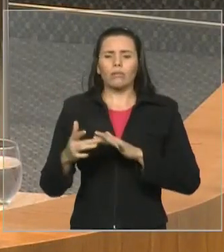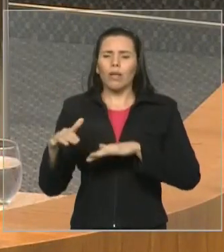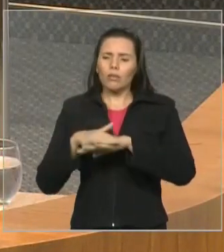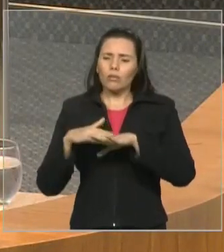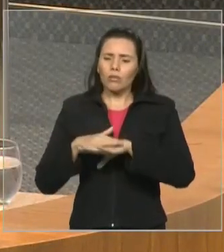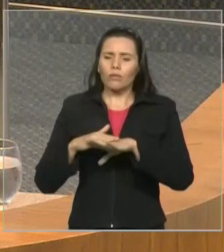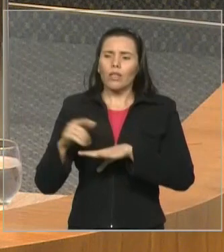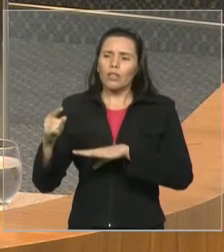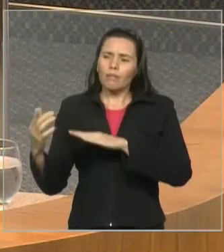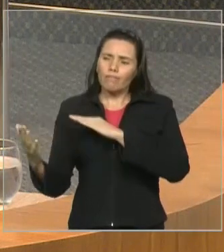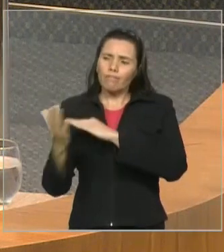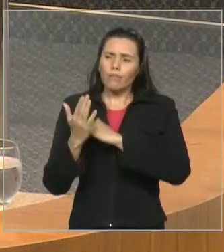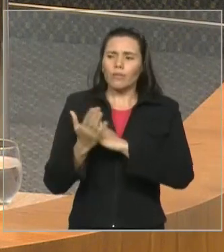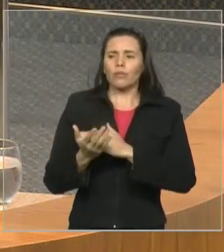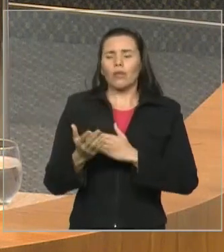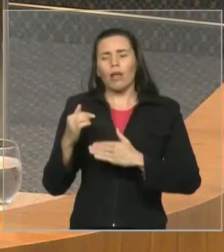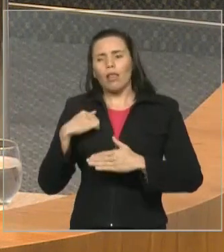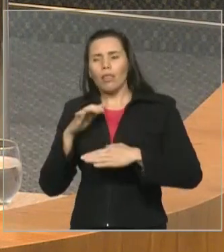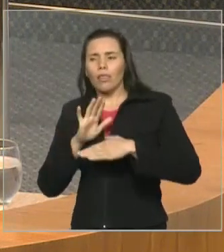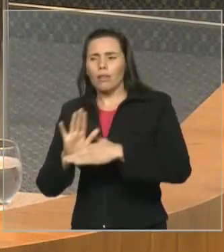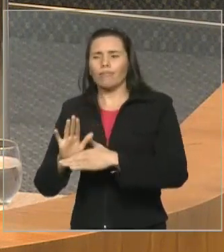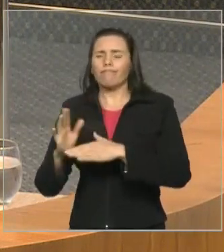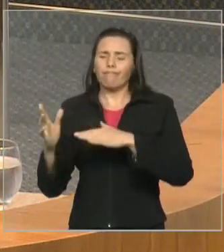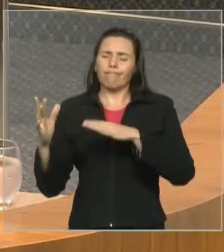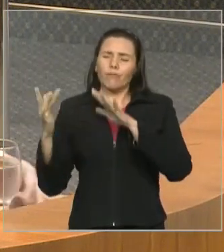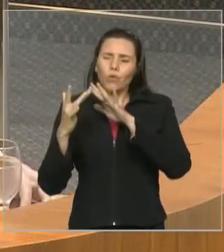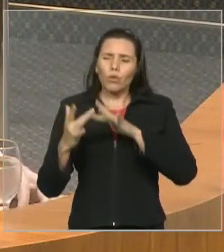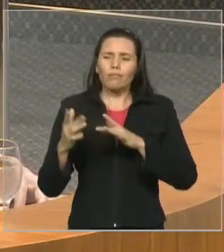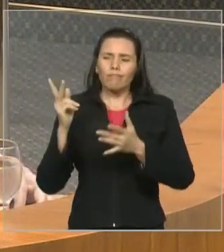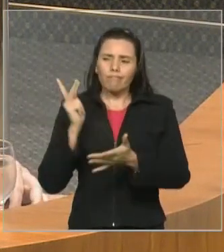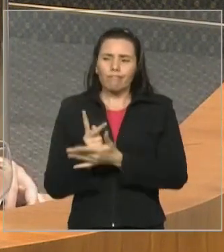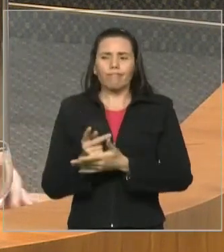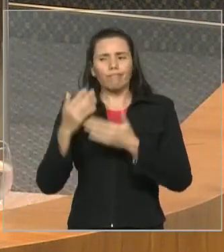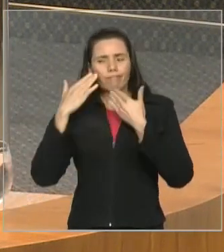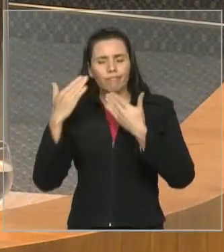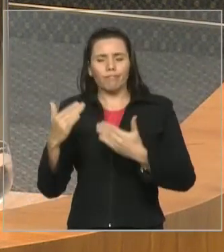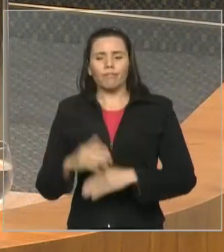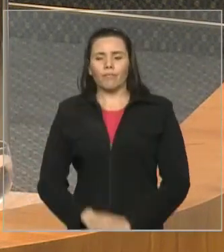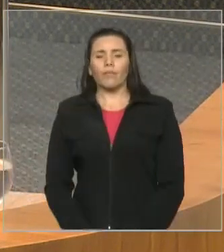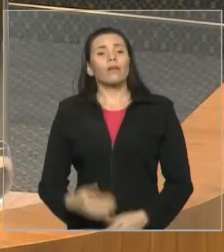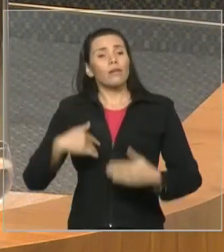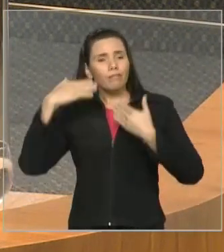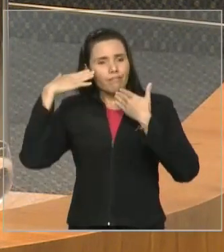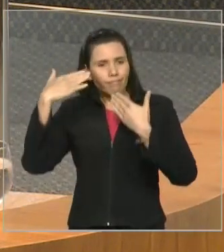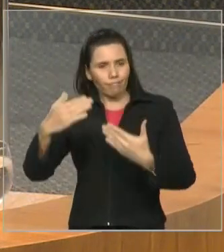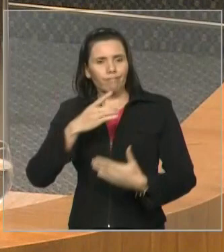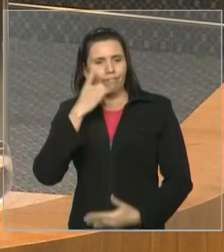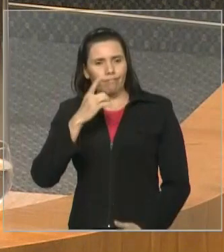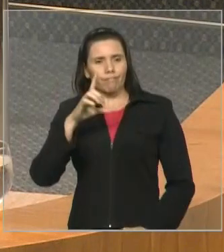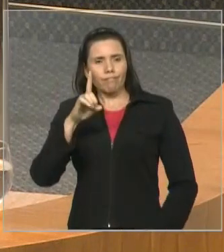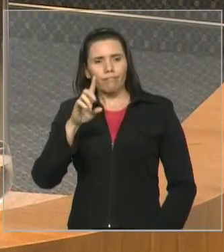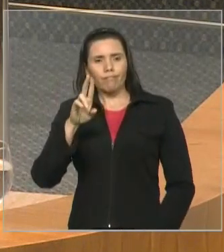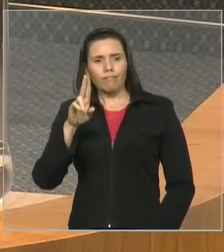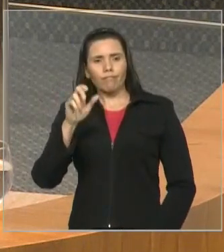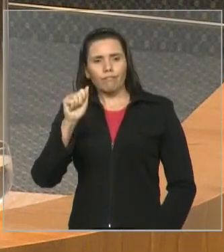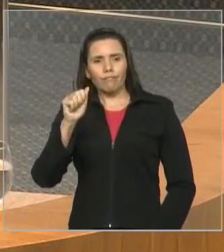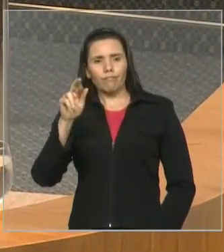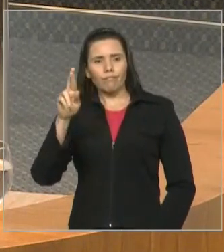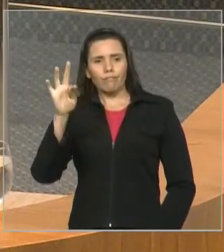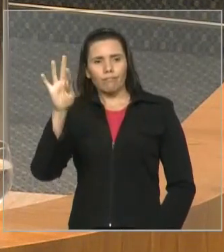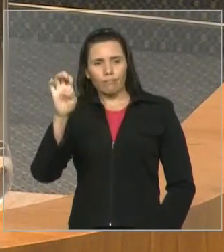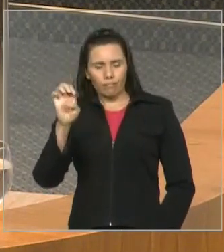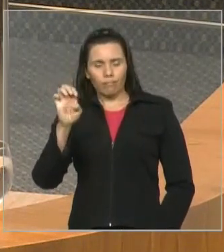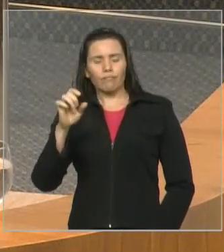Só um minutinho, deputado Adelmo, deputado Duarte Júnior, que começa aqui sua trajetória política e nós convivemos no